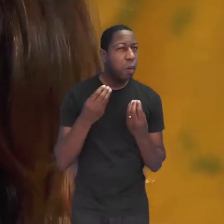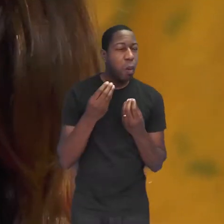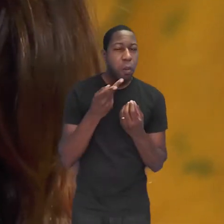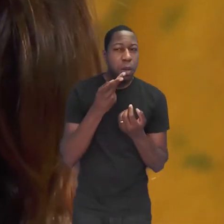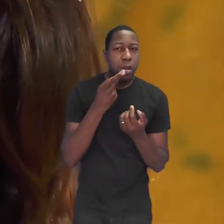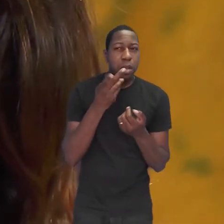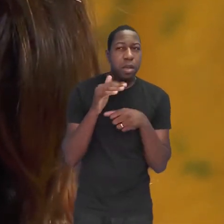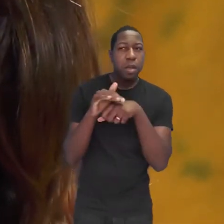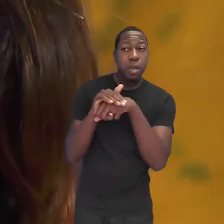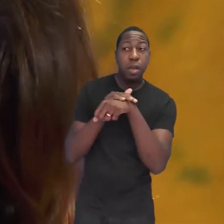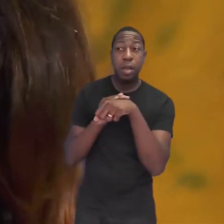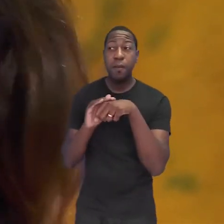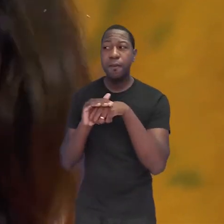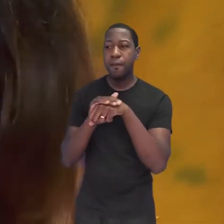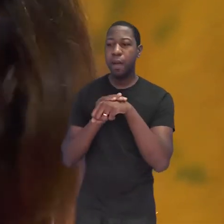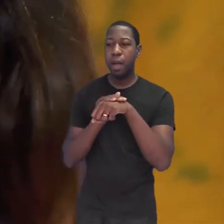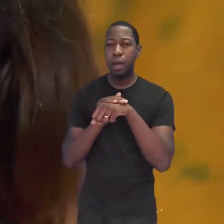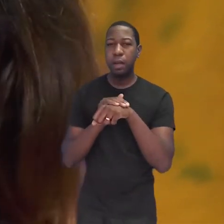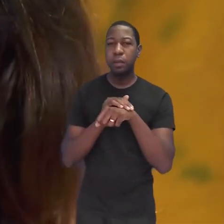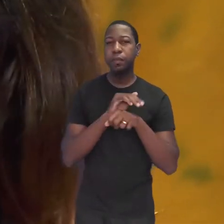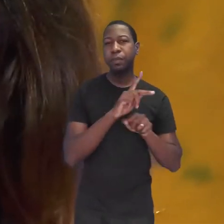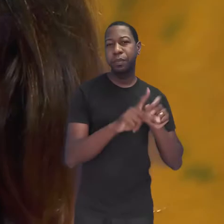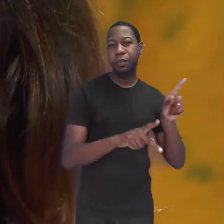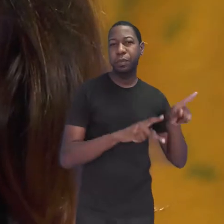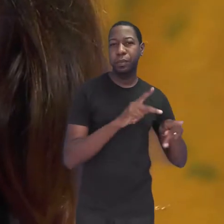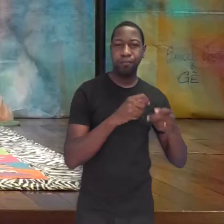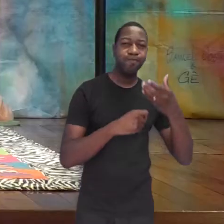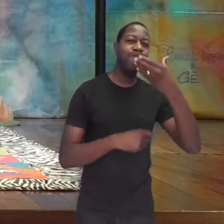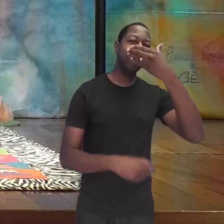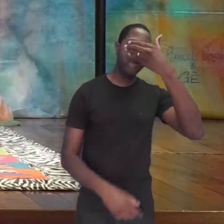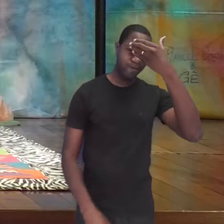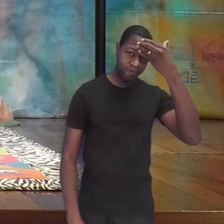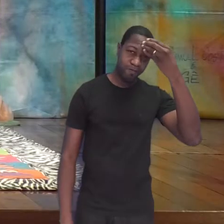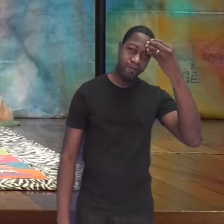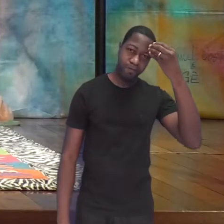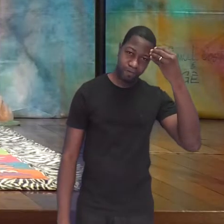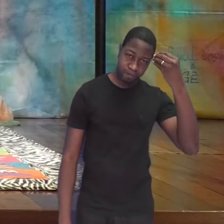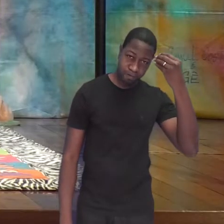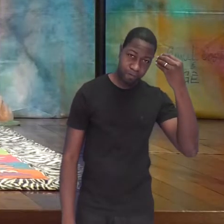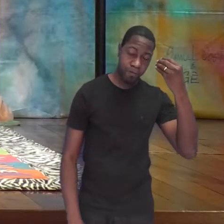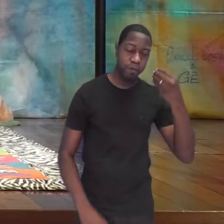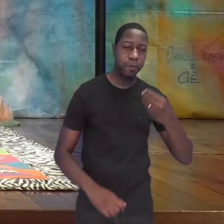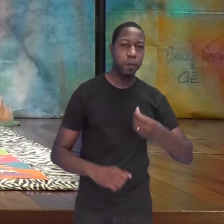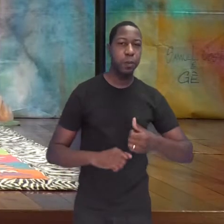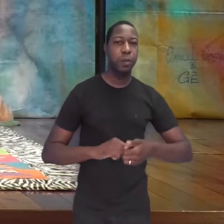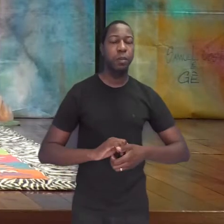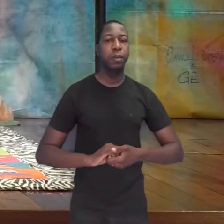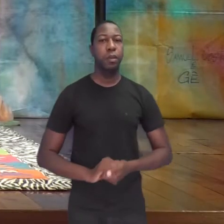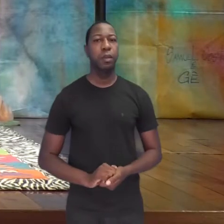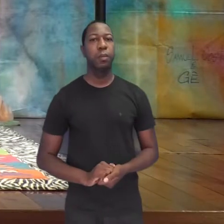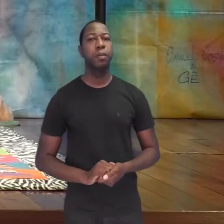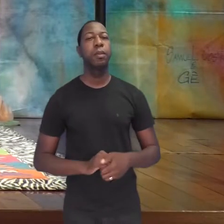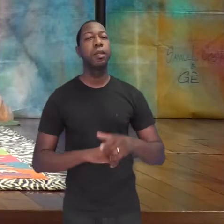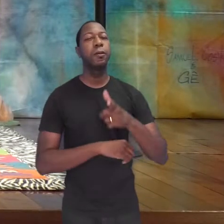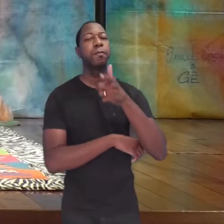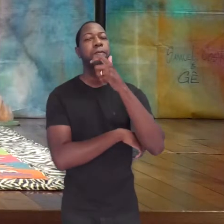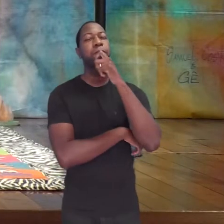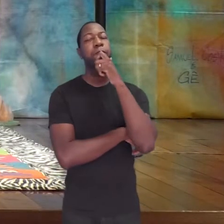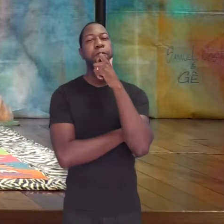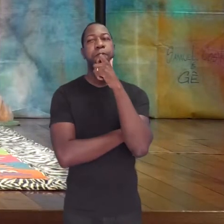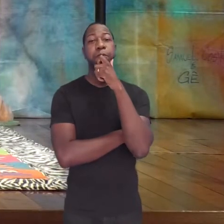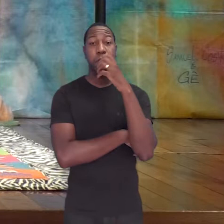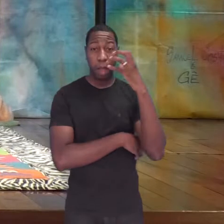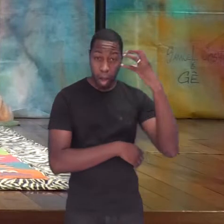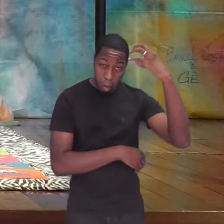como é que fazia pra falar. É, o reizinho percebeu